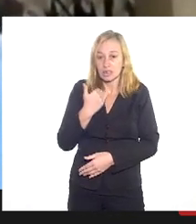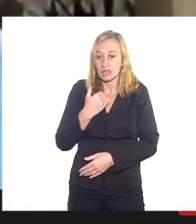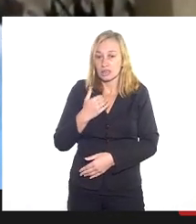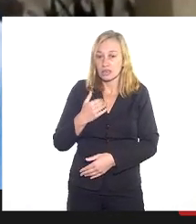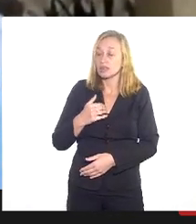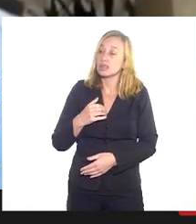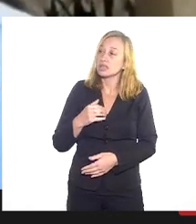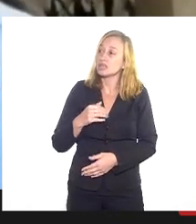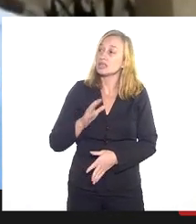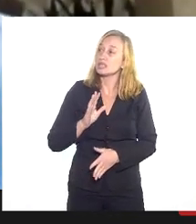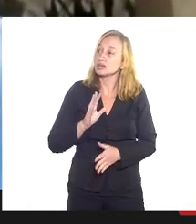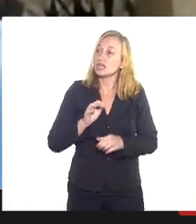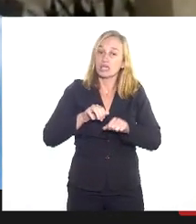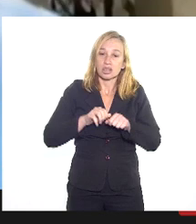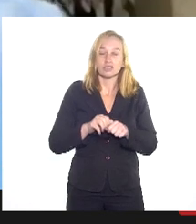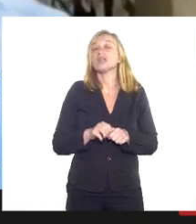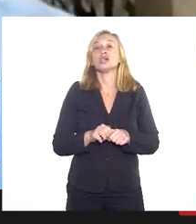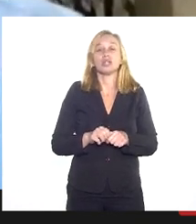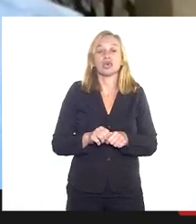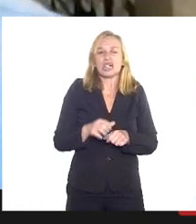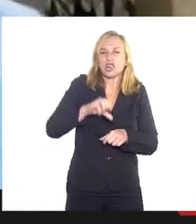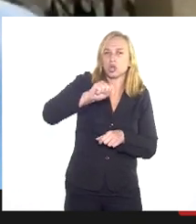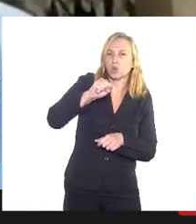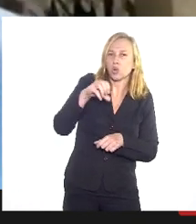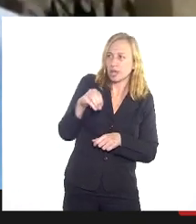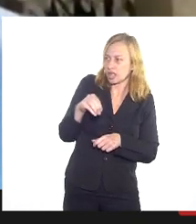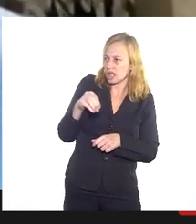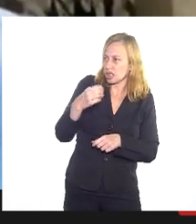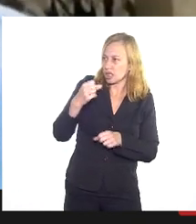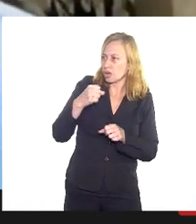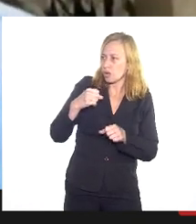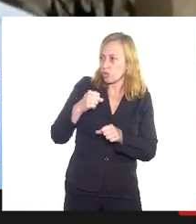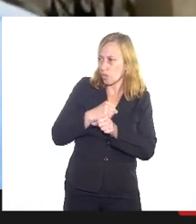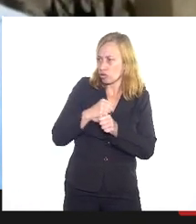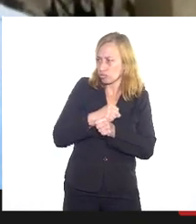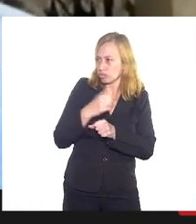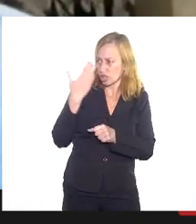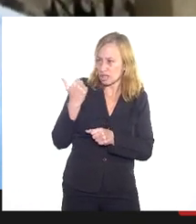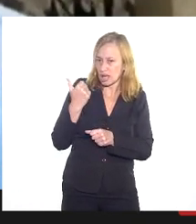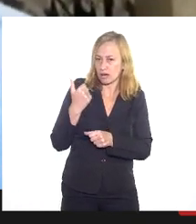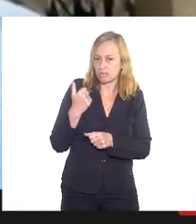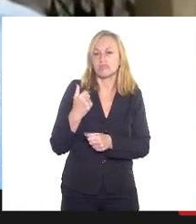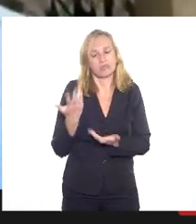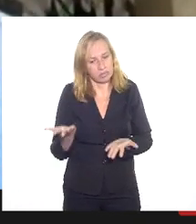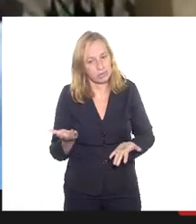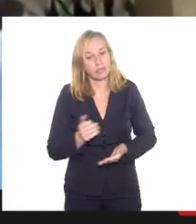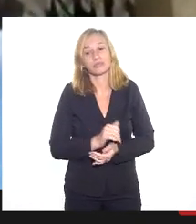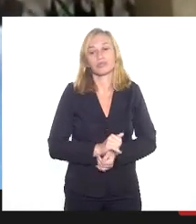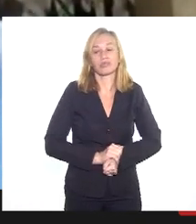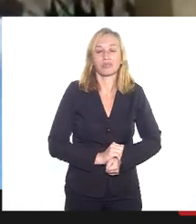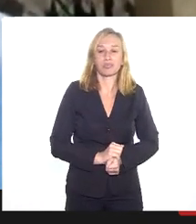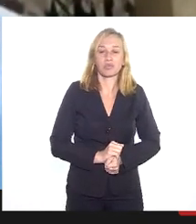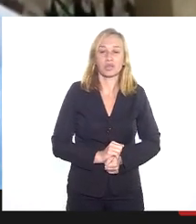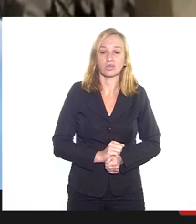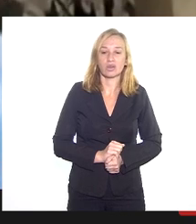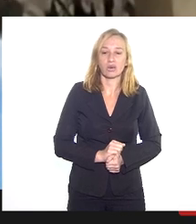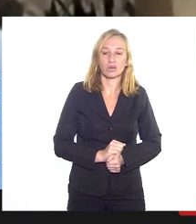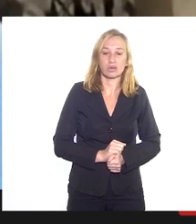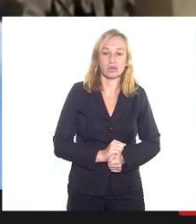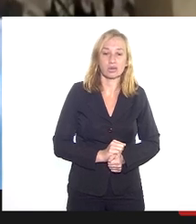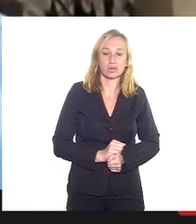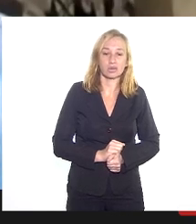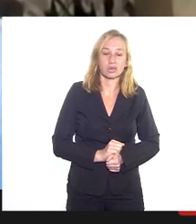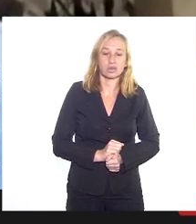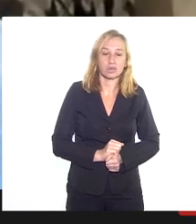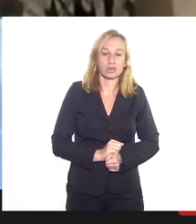mas isso explodiu na década de 80, a senhora sabe disso, foi na década de 80, com a utilização